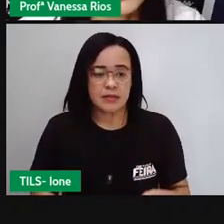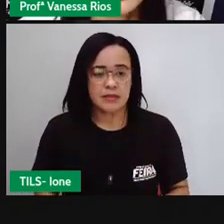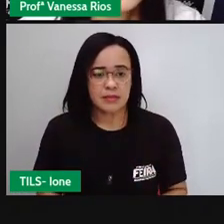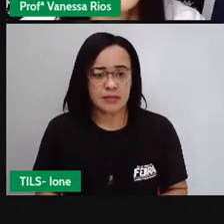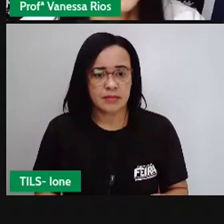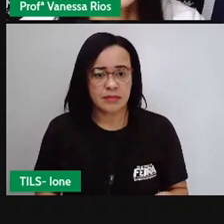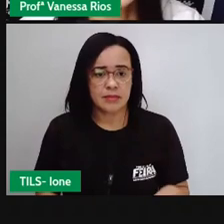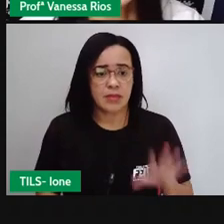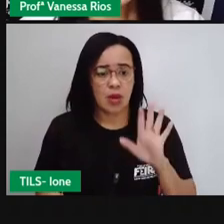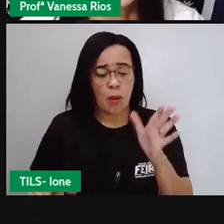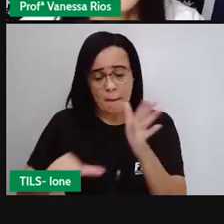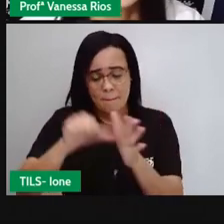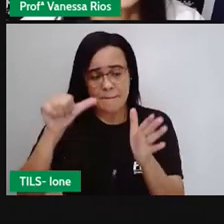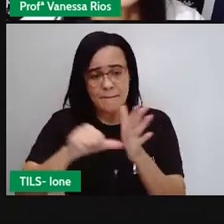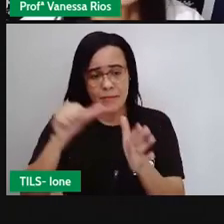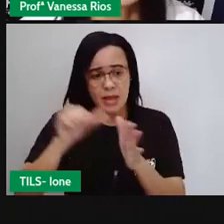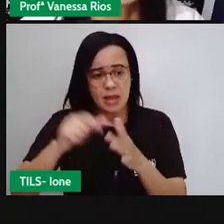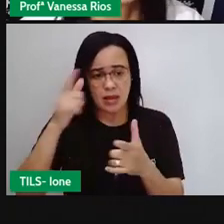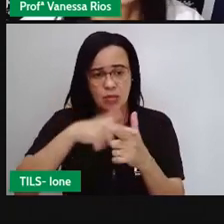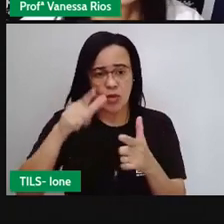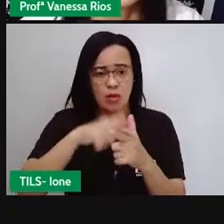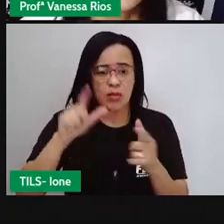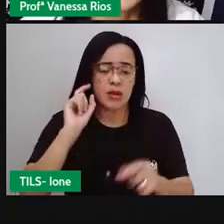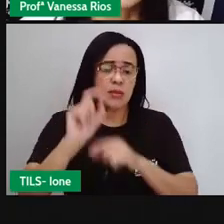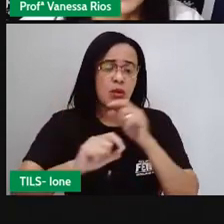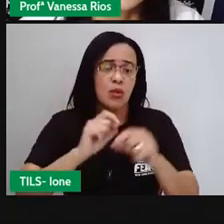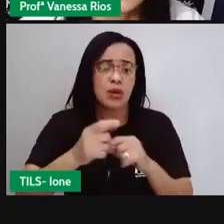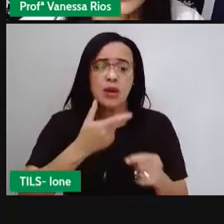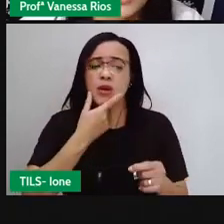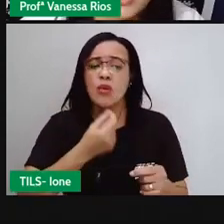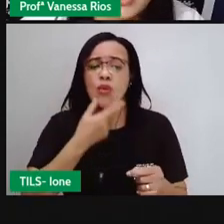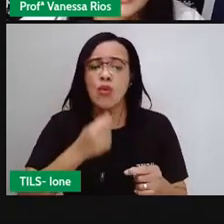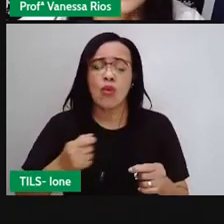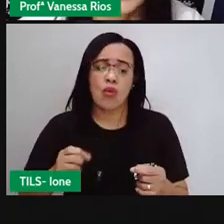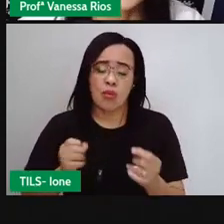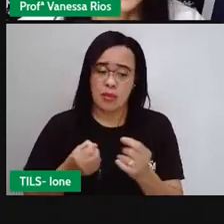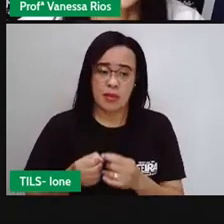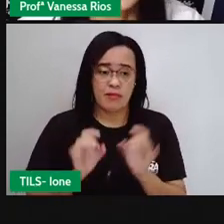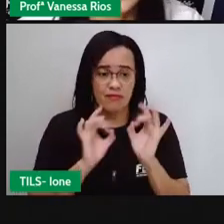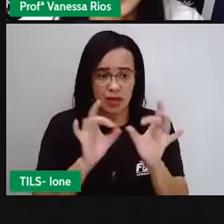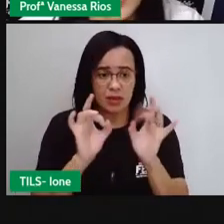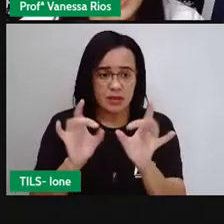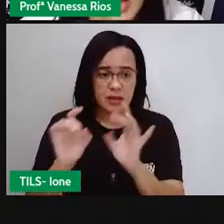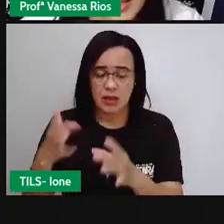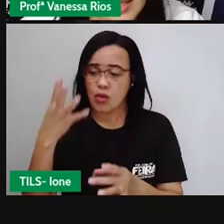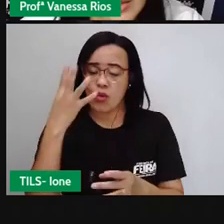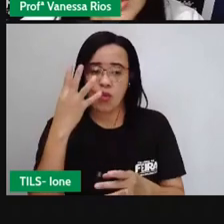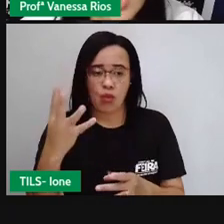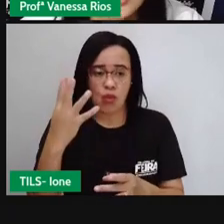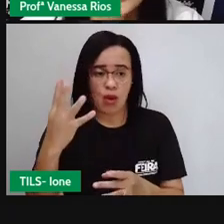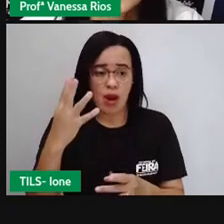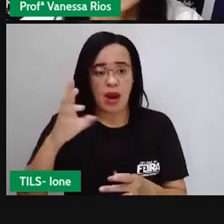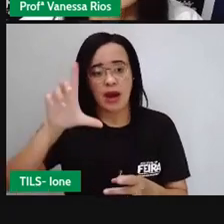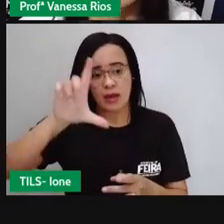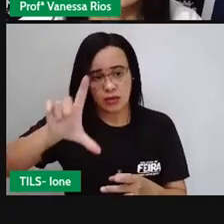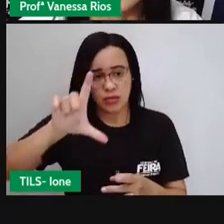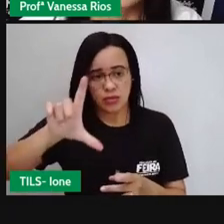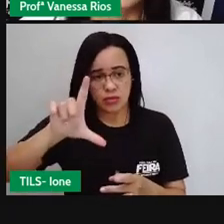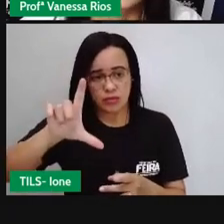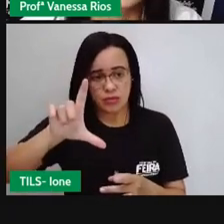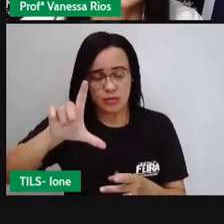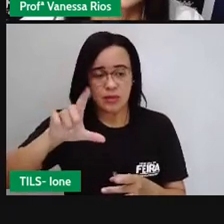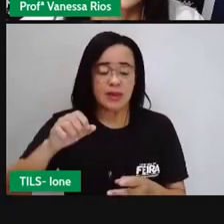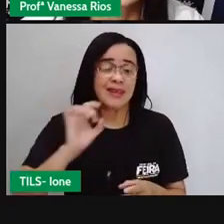problema, gente já identifica ali que vovô vendeu quatro latões, cada latão com 50 litros e a gente precisa